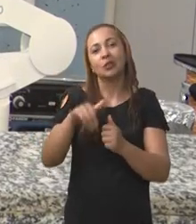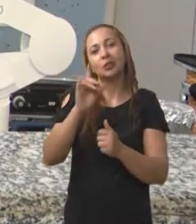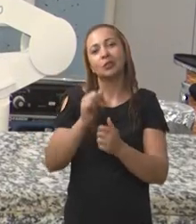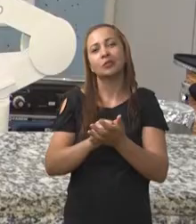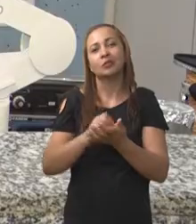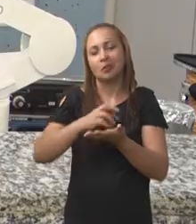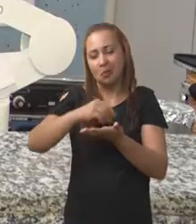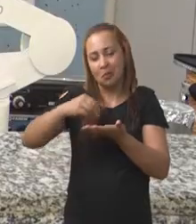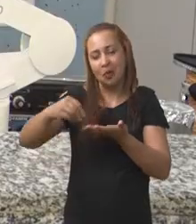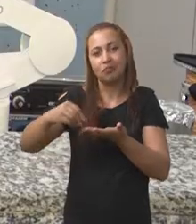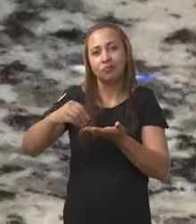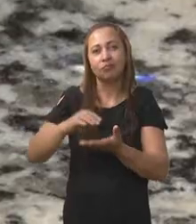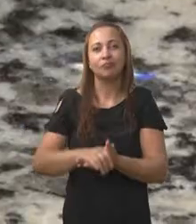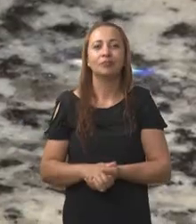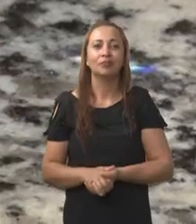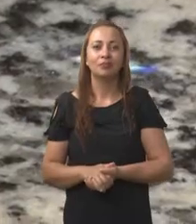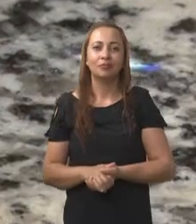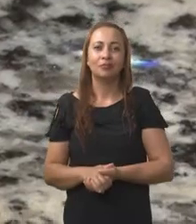desidratado em pó.